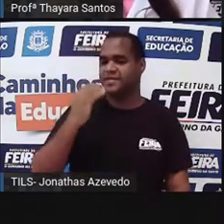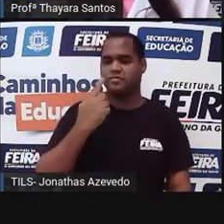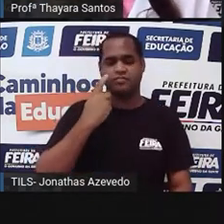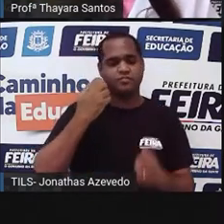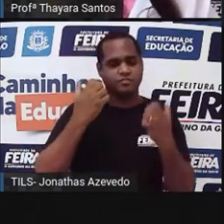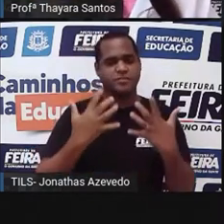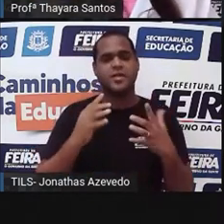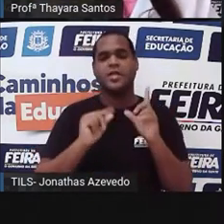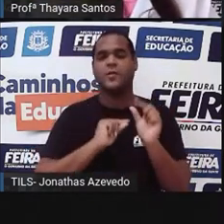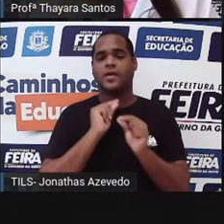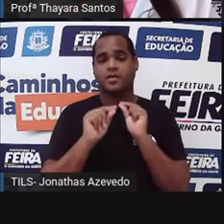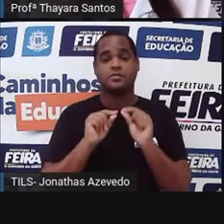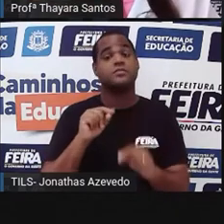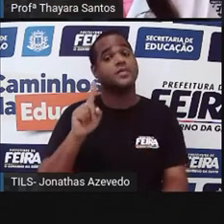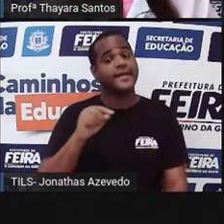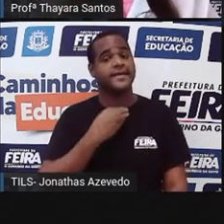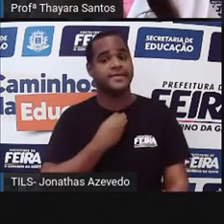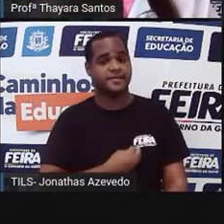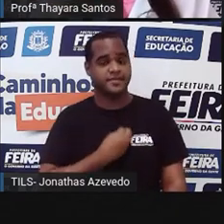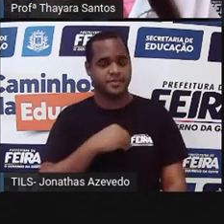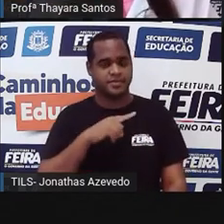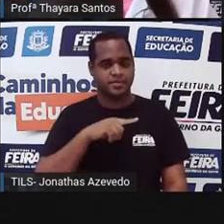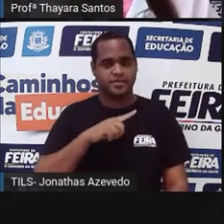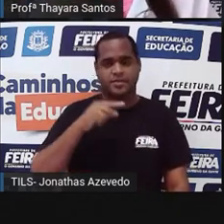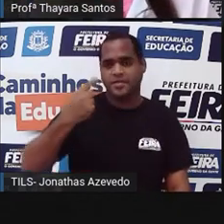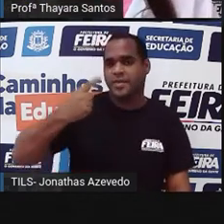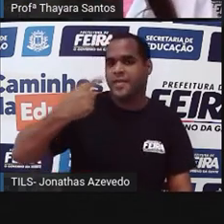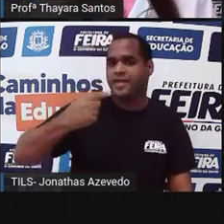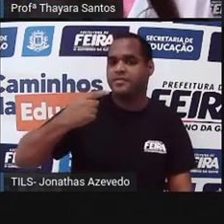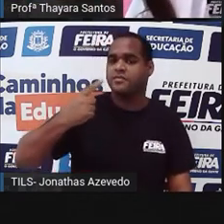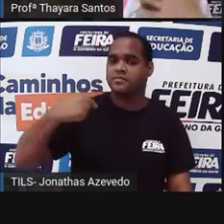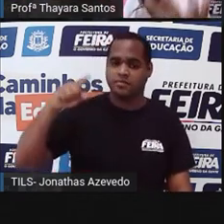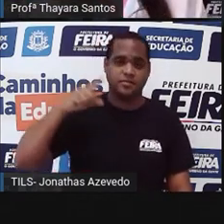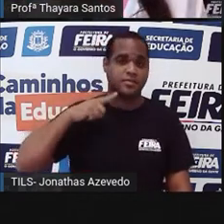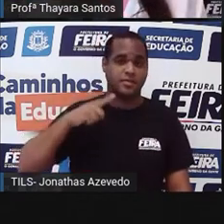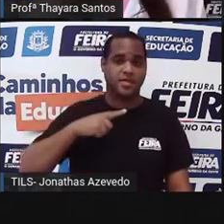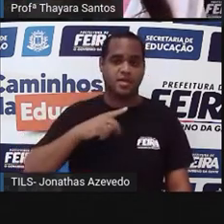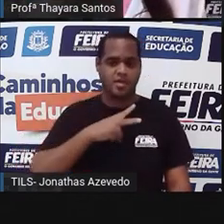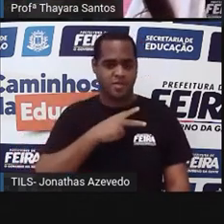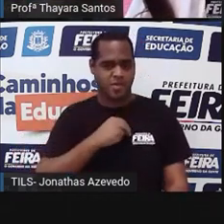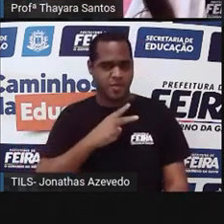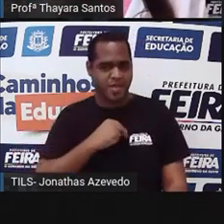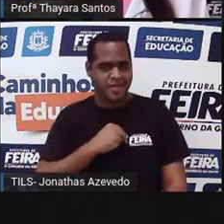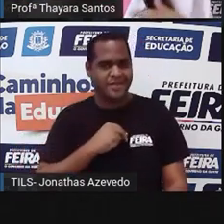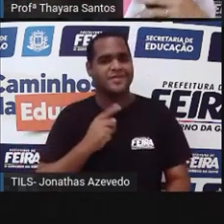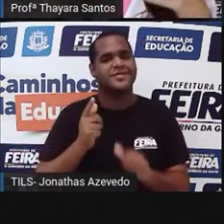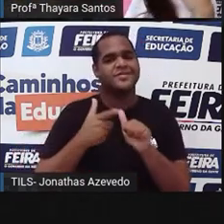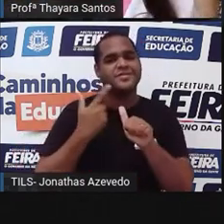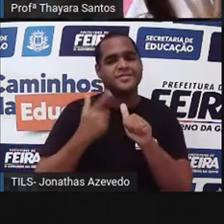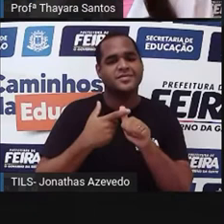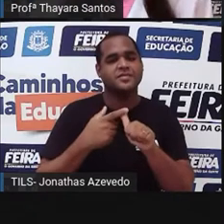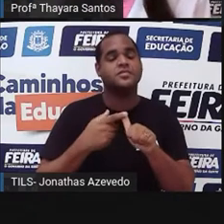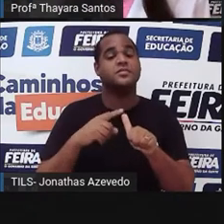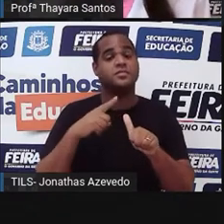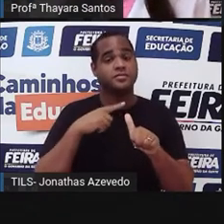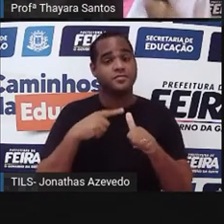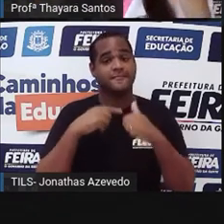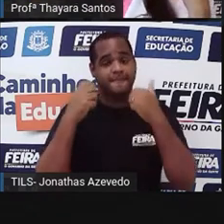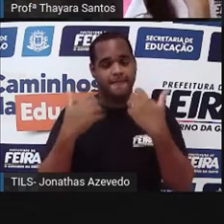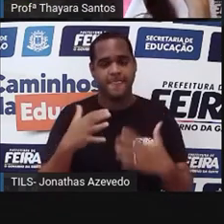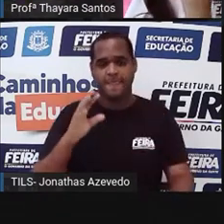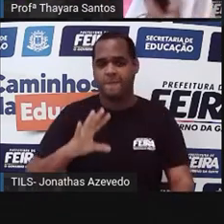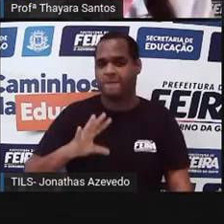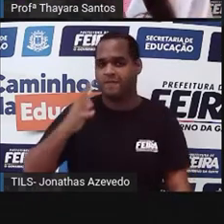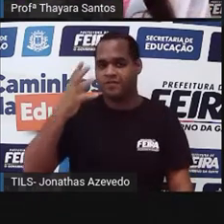é que existia um primata primitivo, um mamífero, que era um primata primitivo, e que por algum motivo,